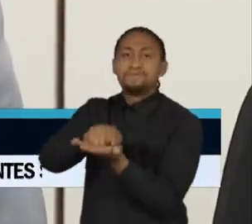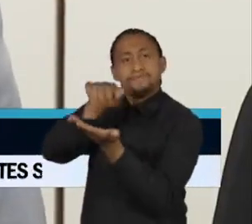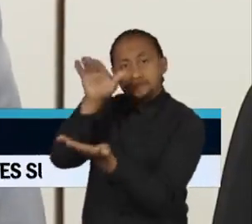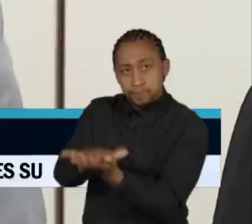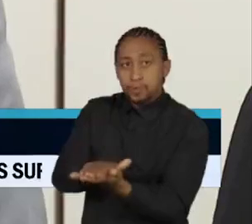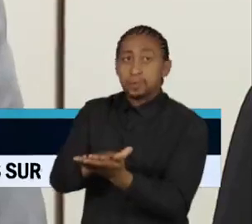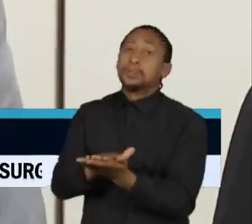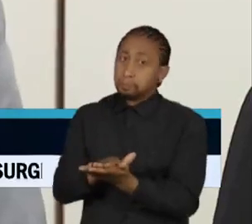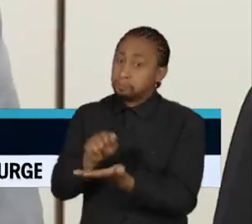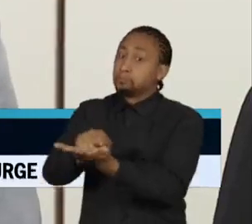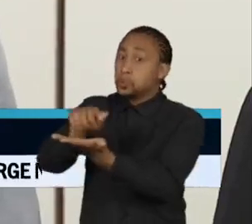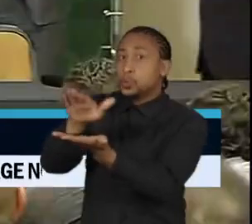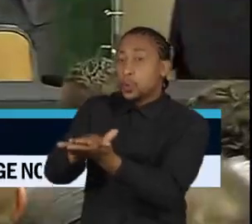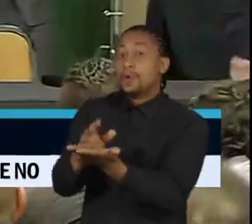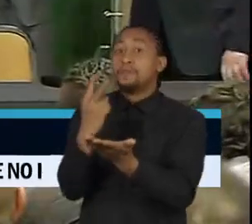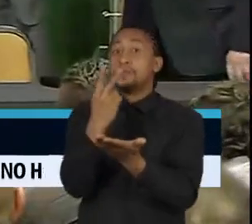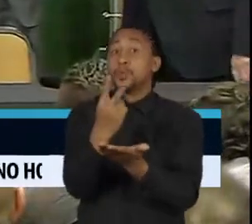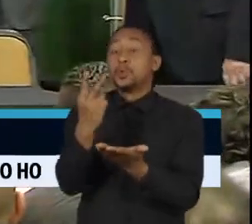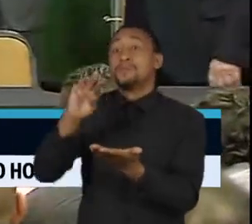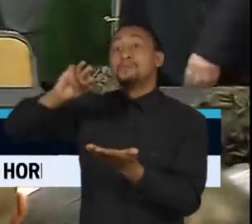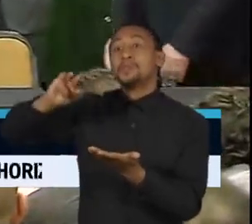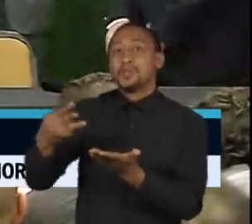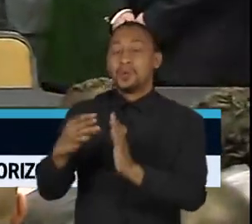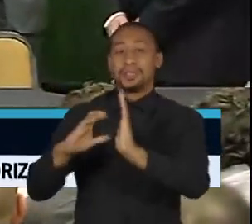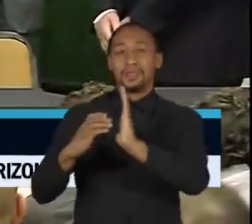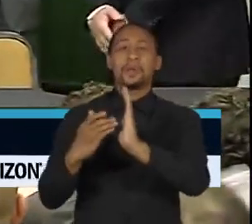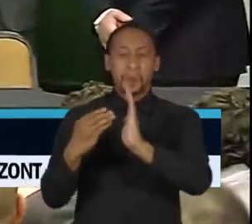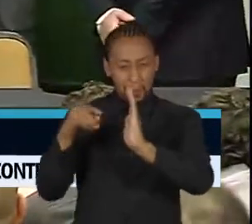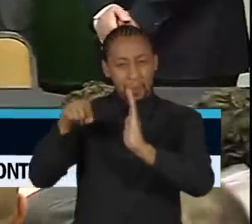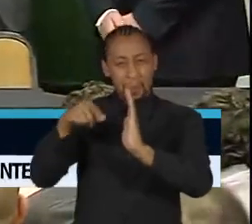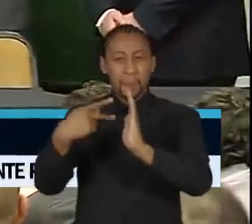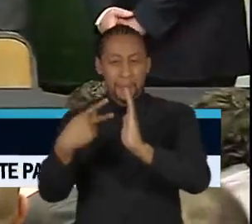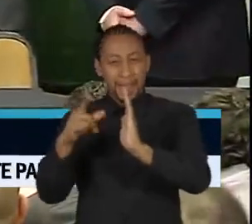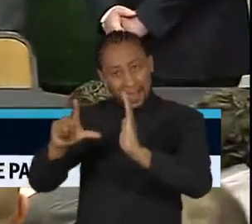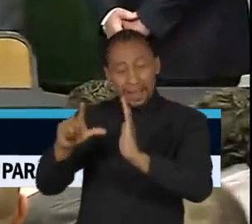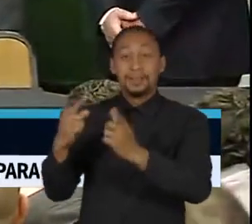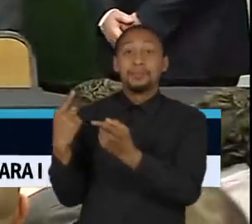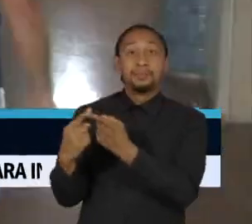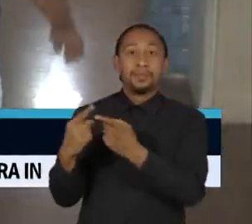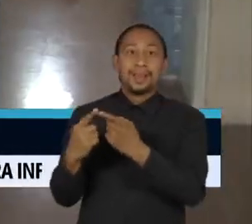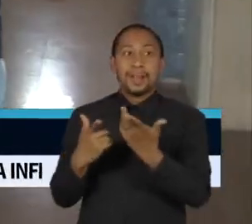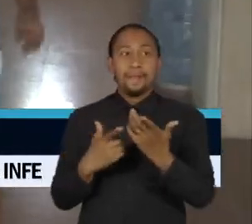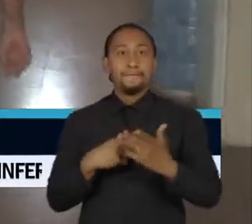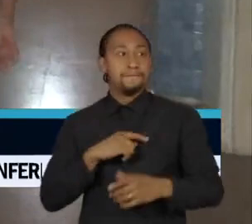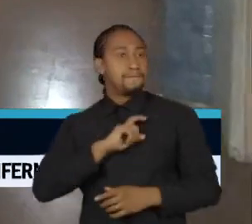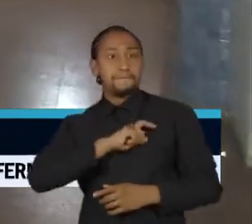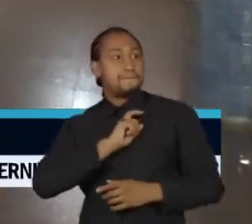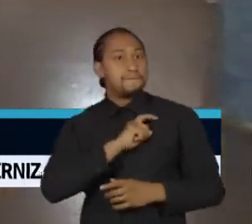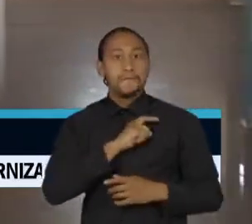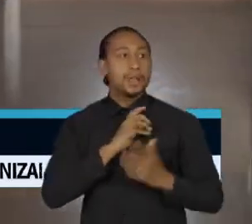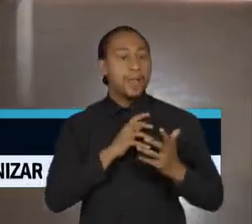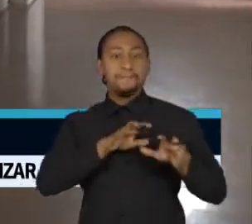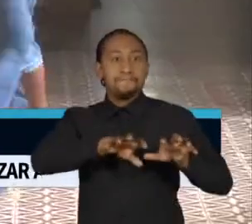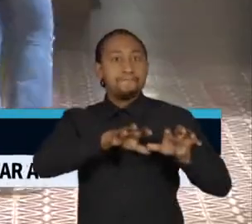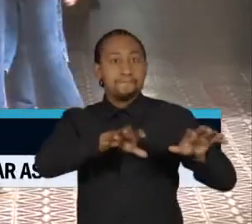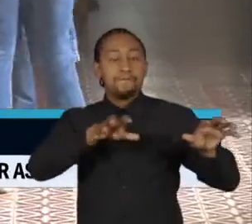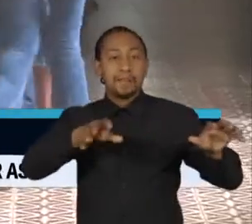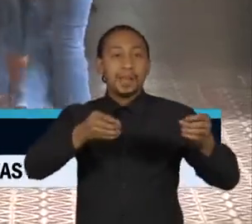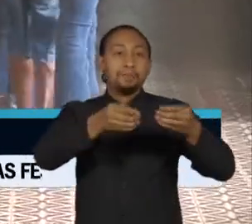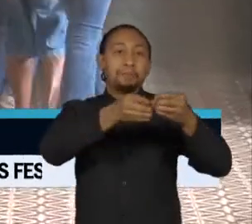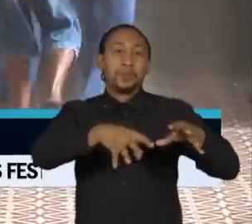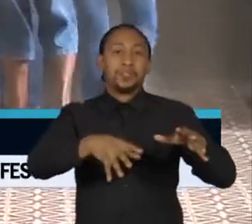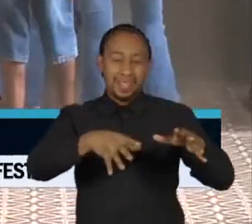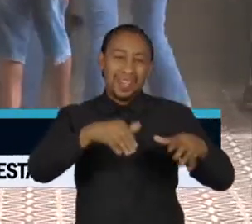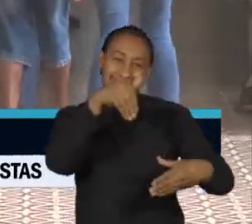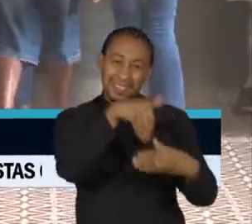Moraes multou o PL em R$ 22,9 milhões por litigância de má-fé ao questionar o resultado do segundo turno das